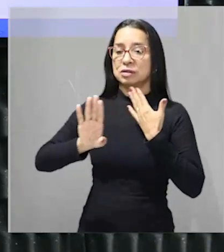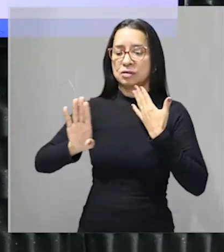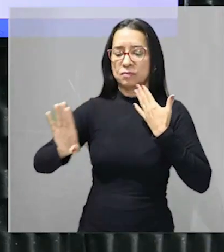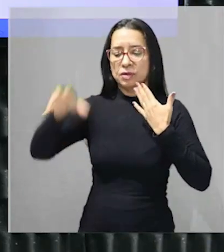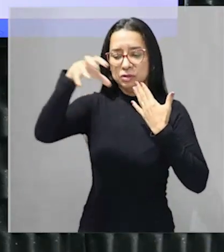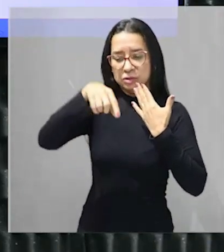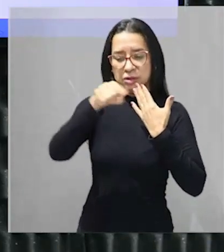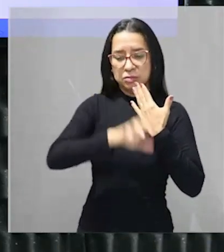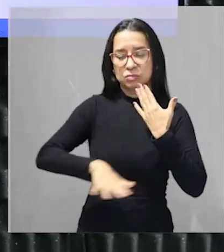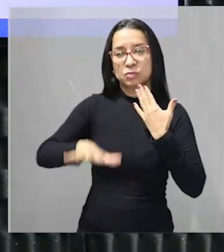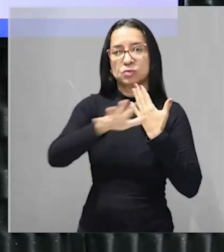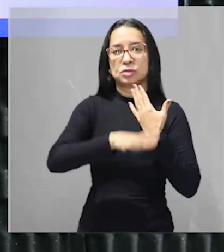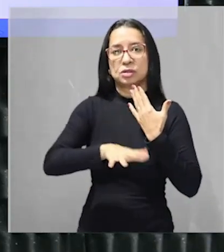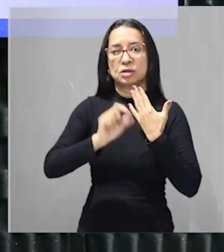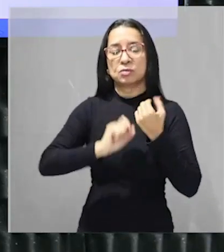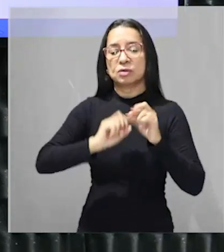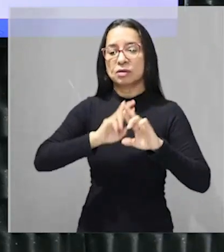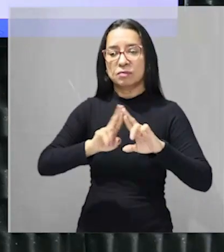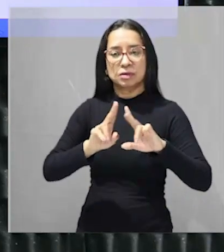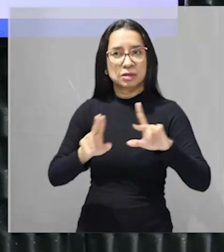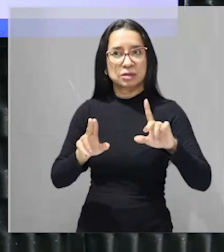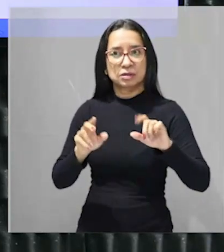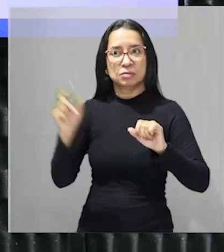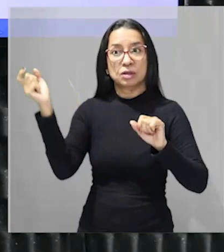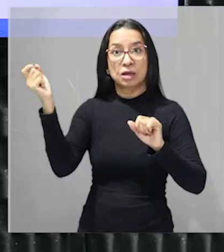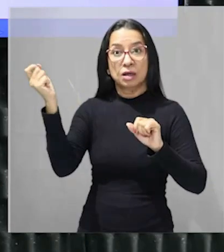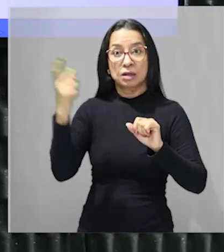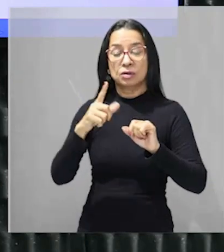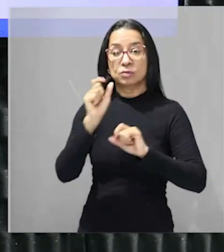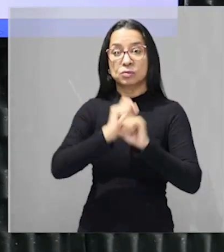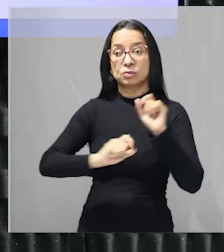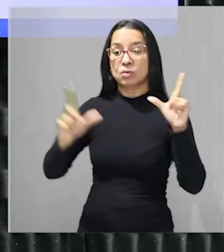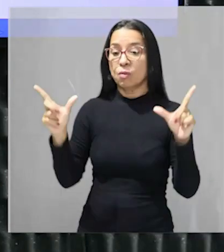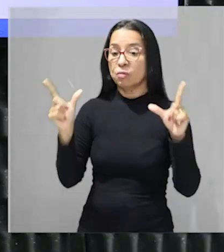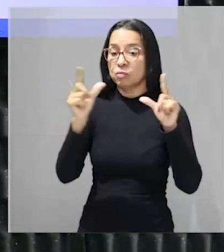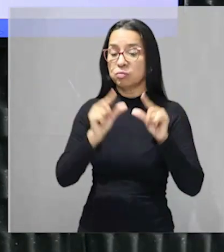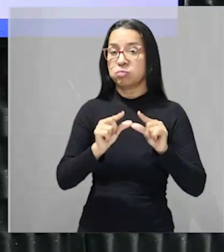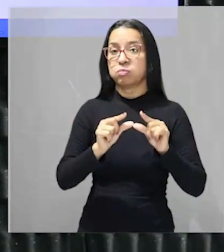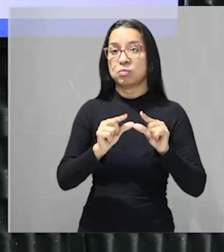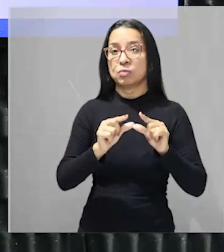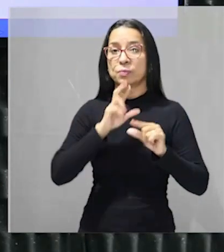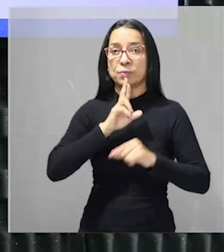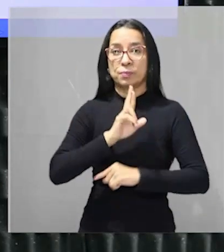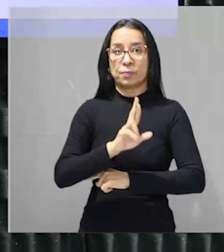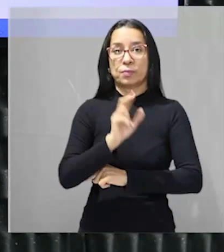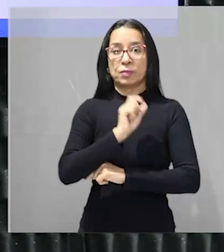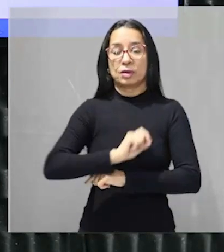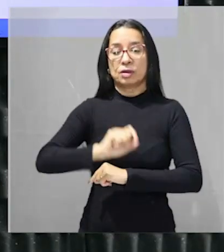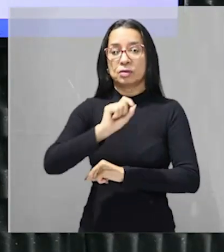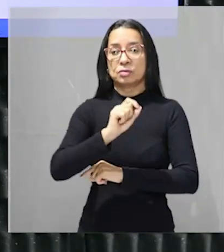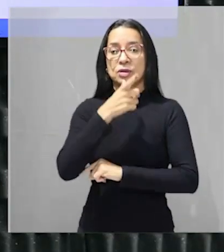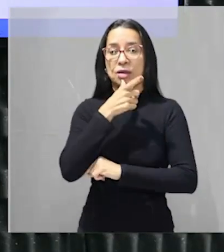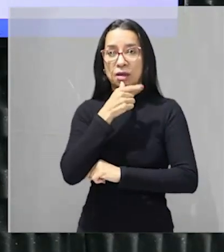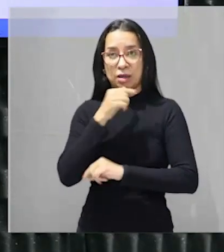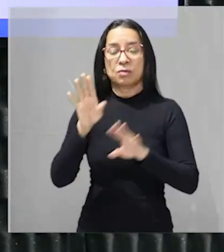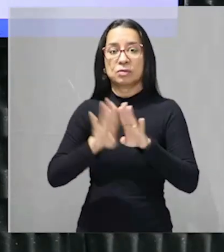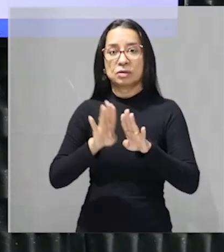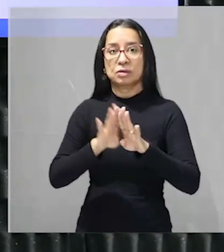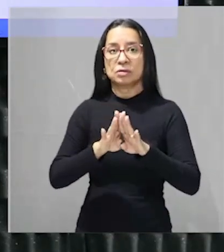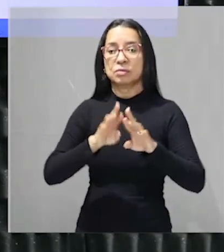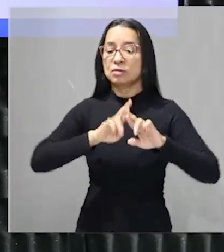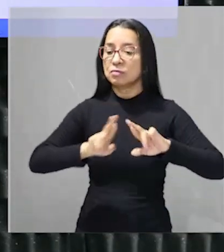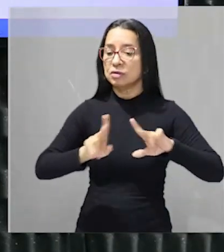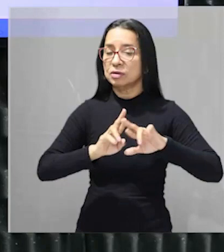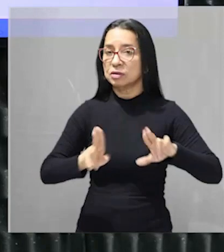galera tende a variação a luminosidade variar e cair para menos resultado a pluviosidade também tende a